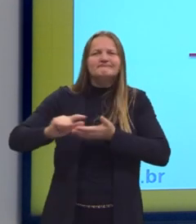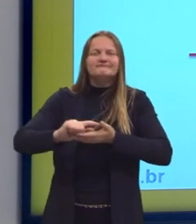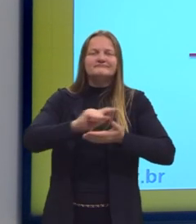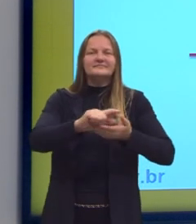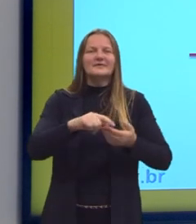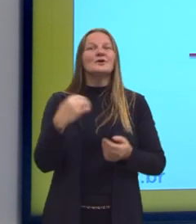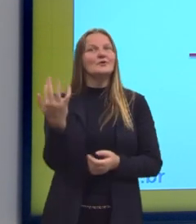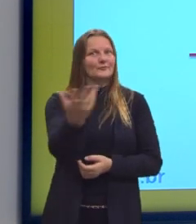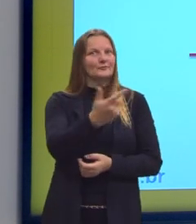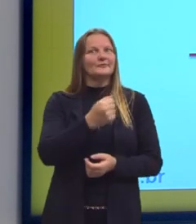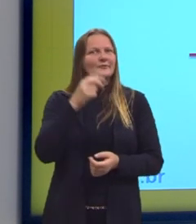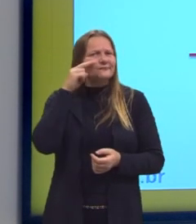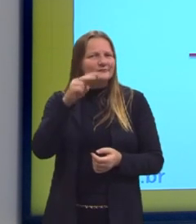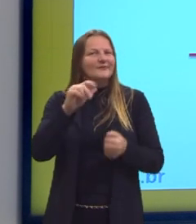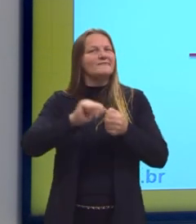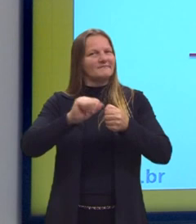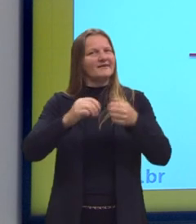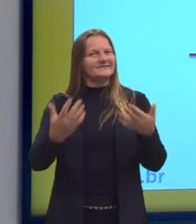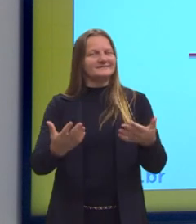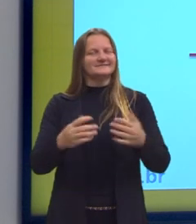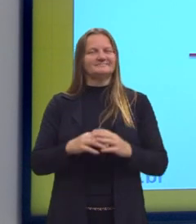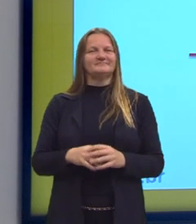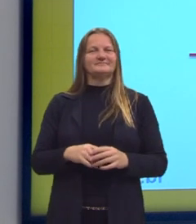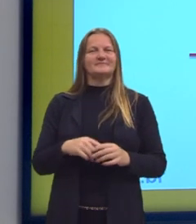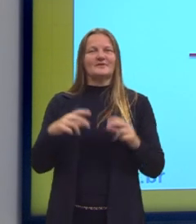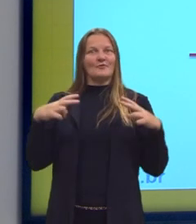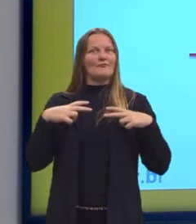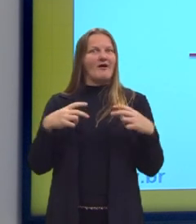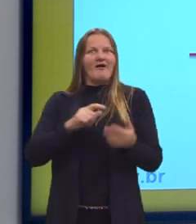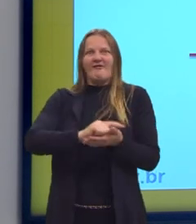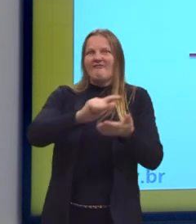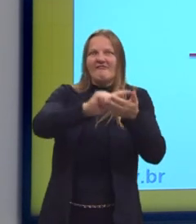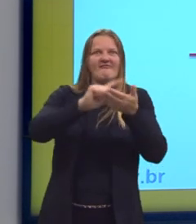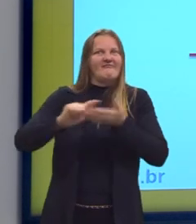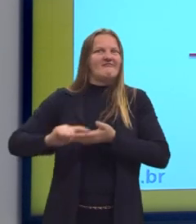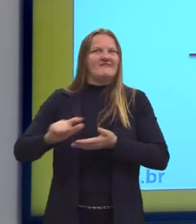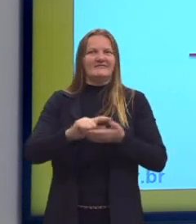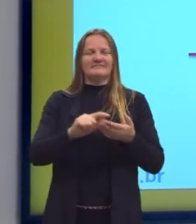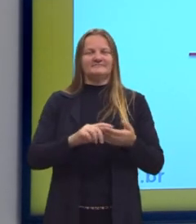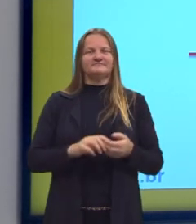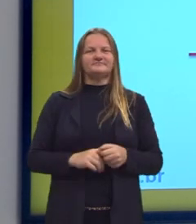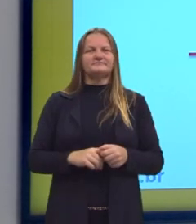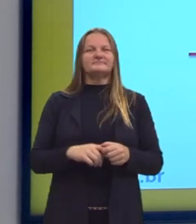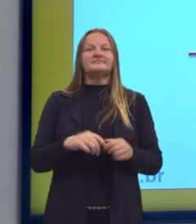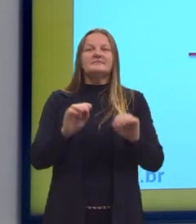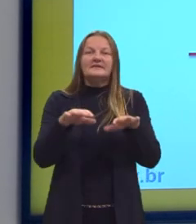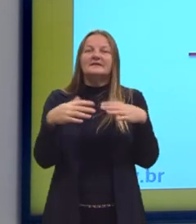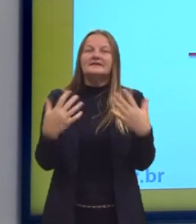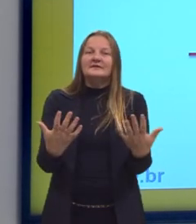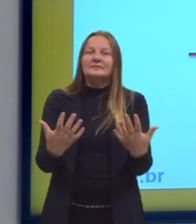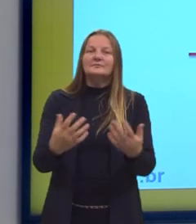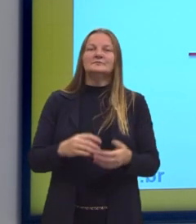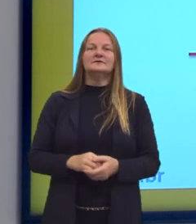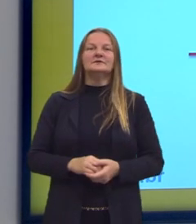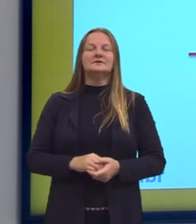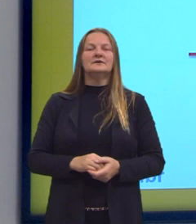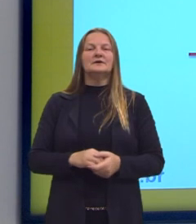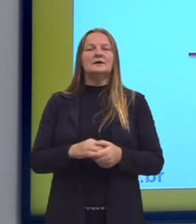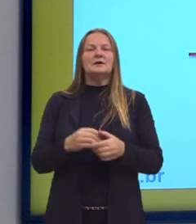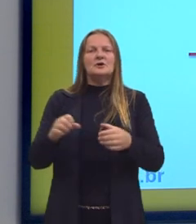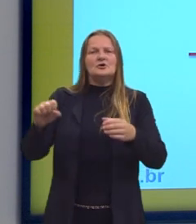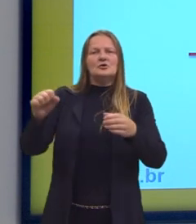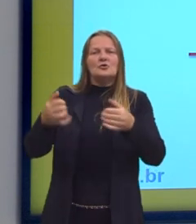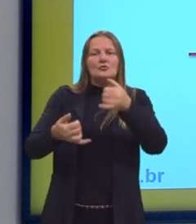todo mundo aqui já viu ou fez. E eu, particularmente, adoro fazer uma faxina. Então, você pega um produto